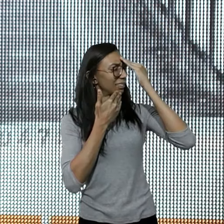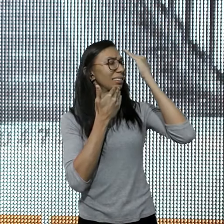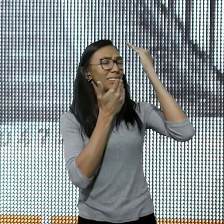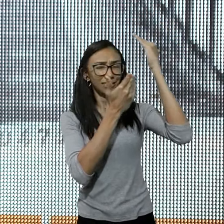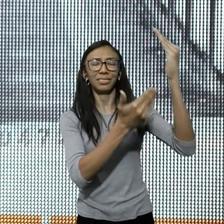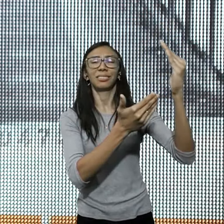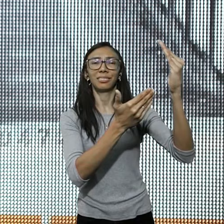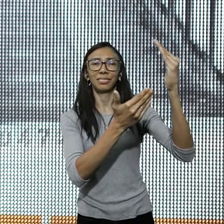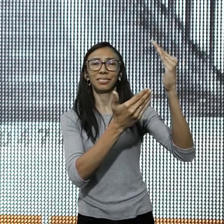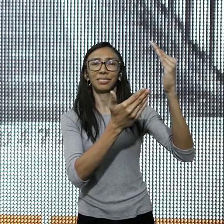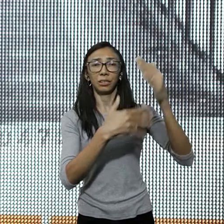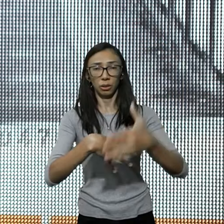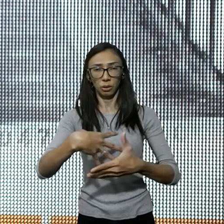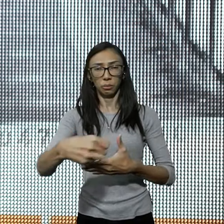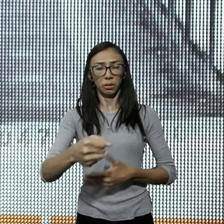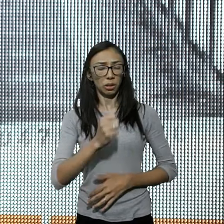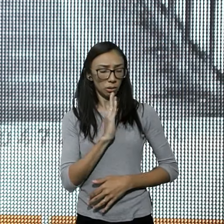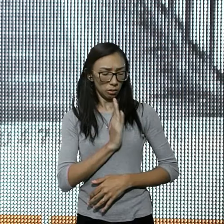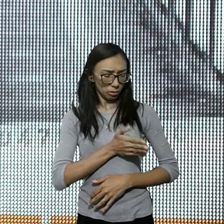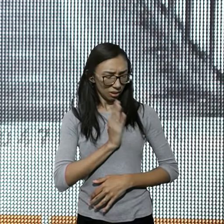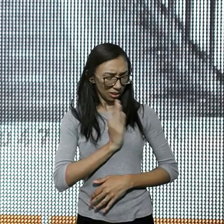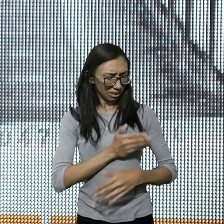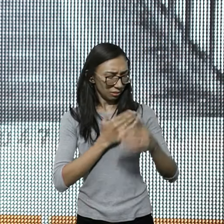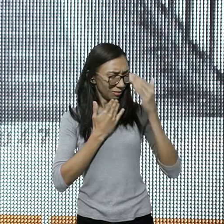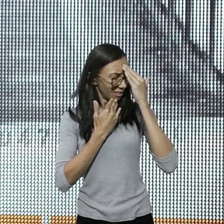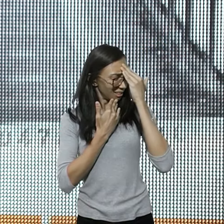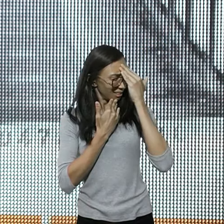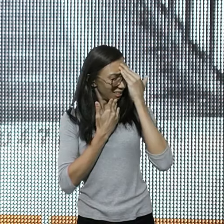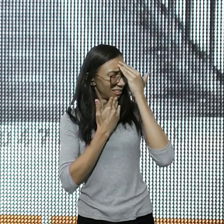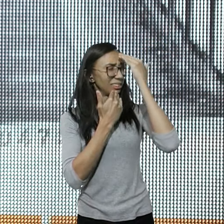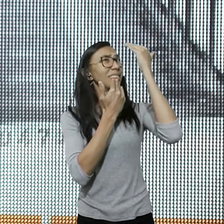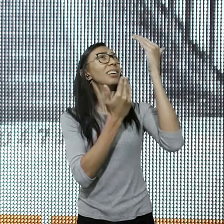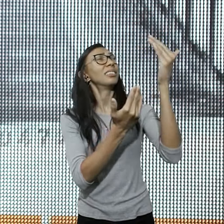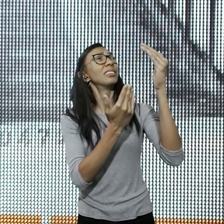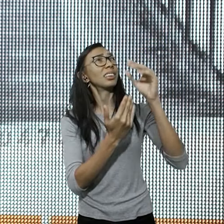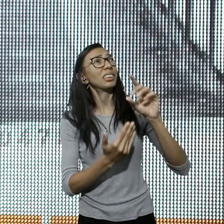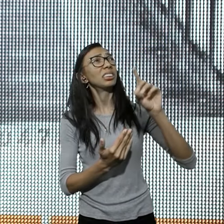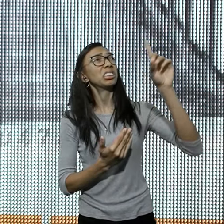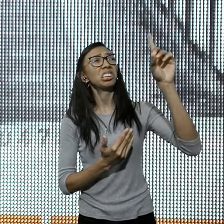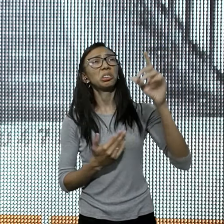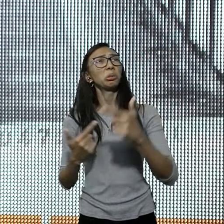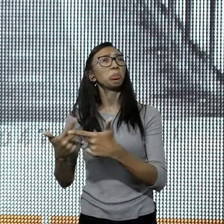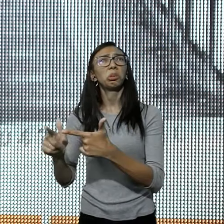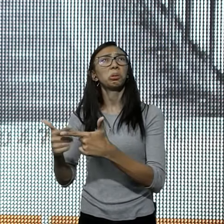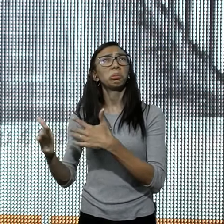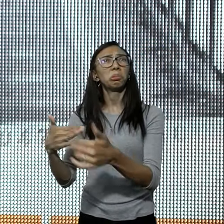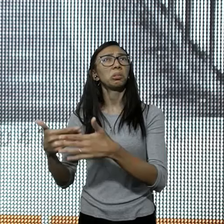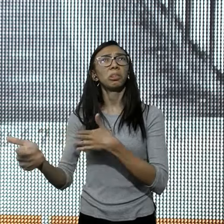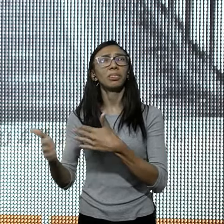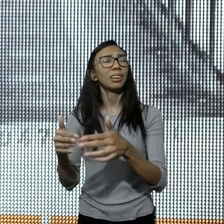quero ter, um coração grato, apesar de,